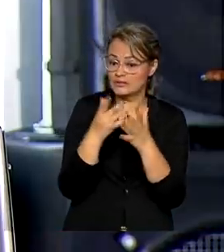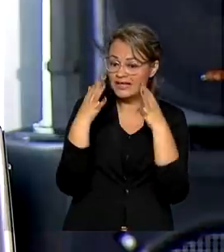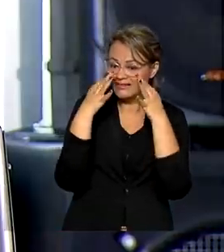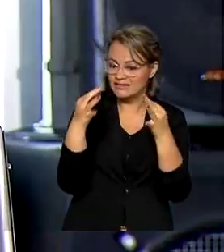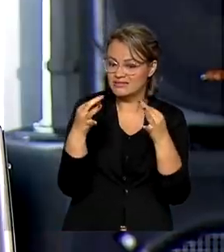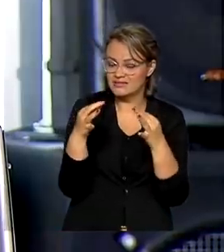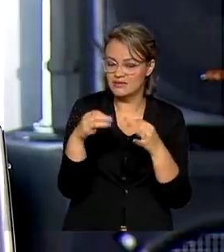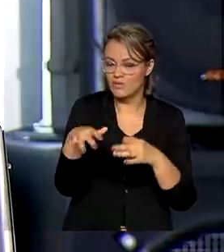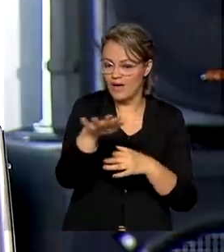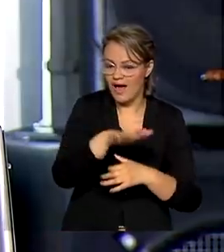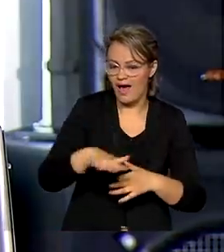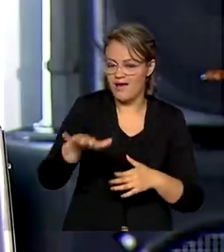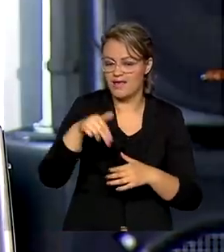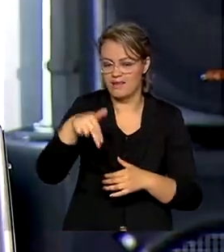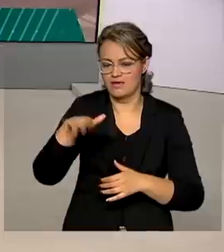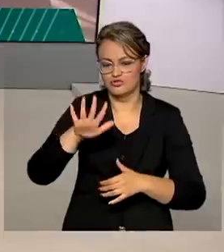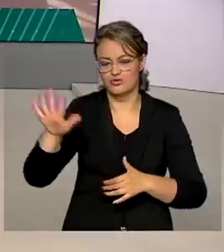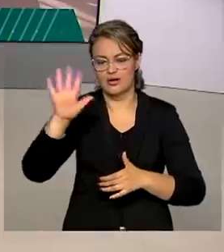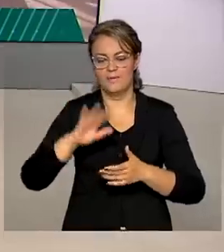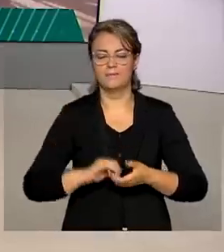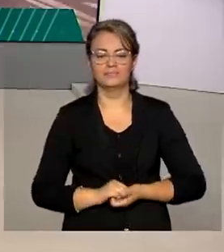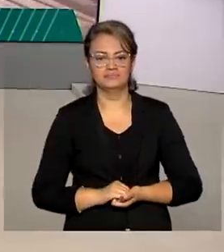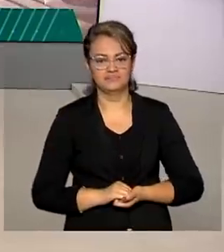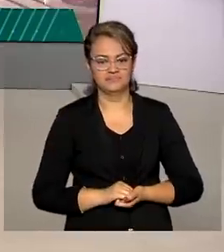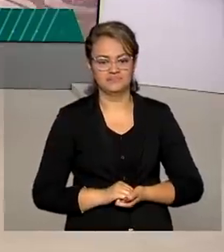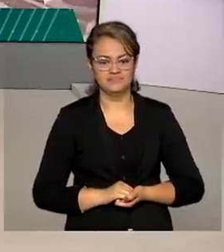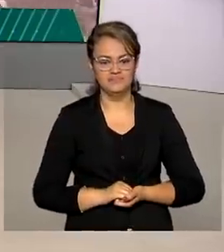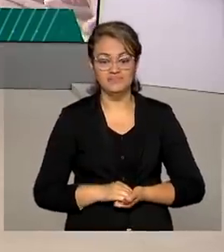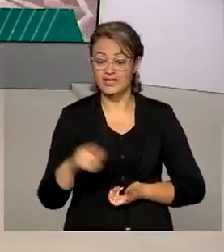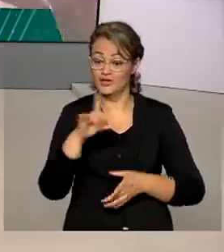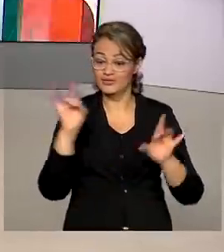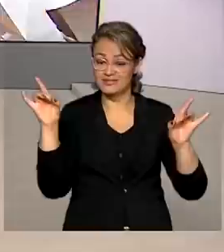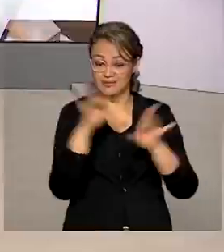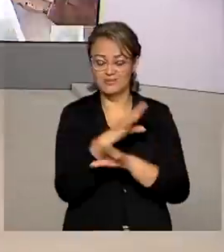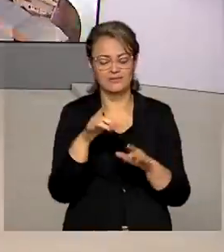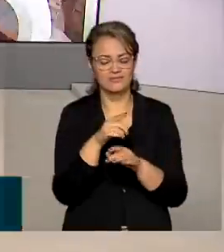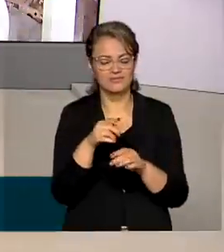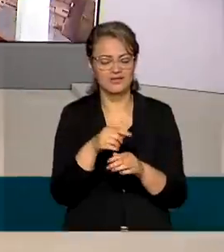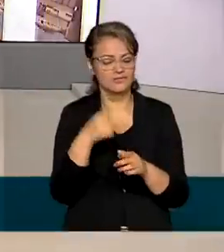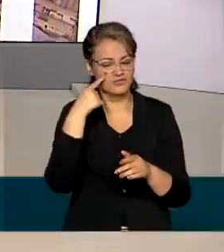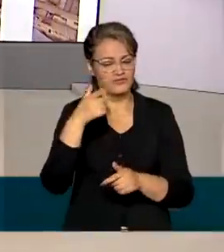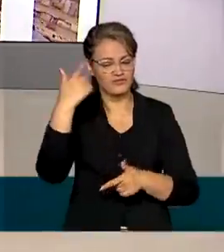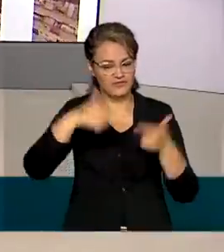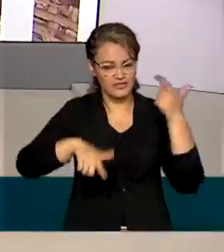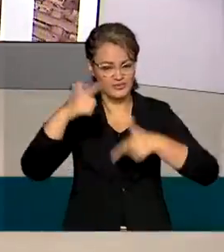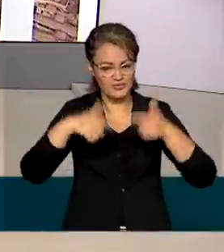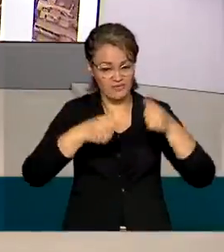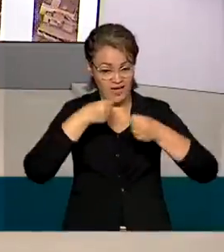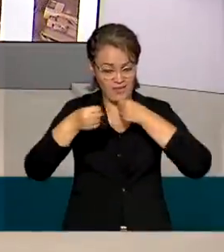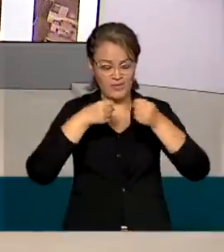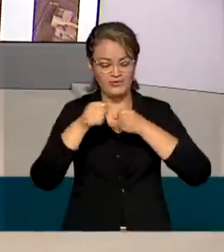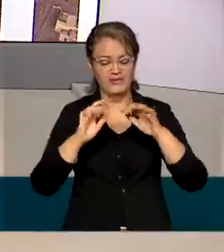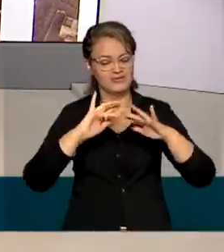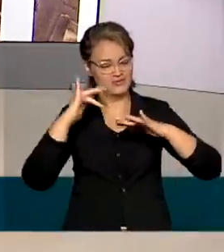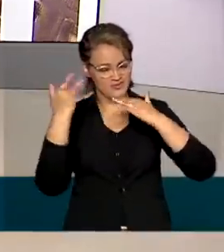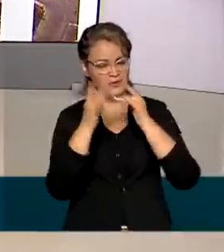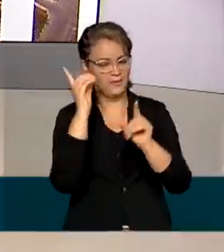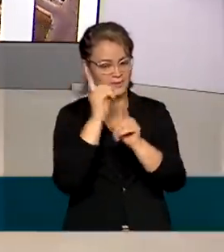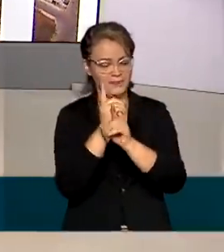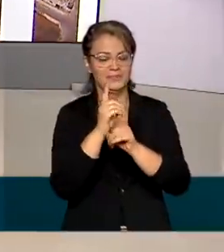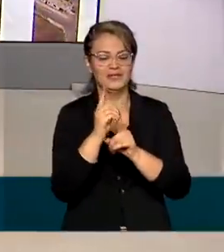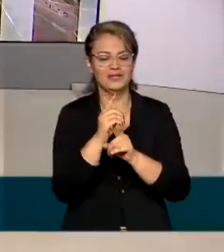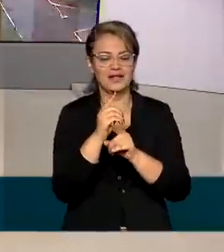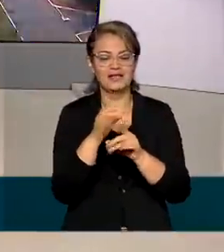atentas à conjuntura nacional. O Brasil em Dia fica por aqui. Você pode rever as nossas reportagens nas nossas redes